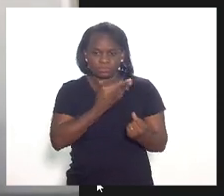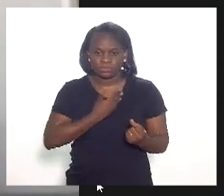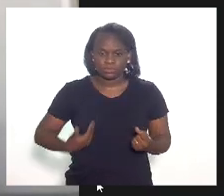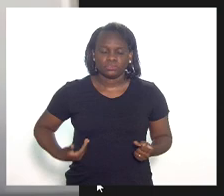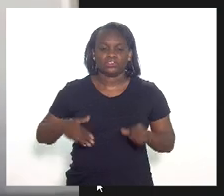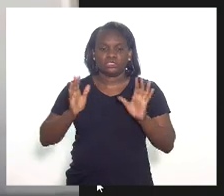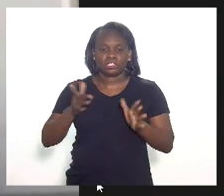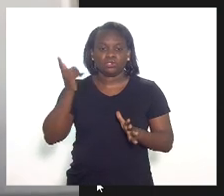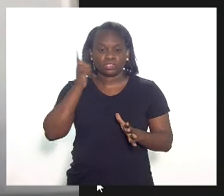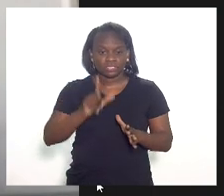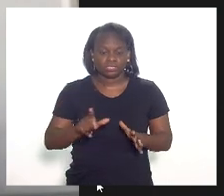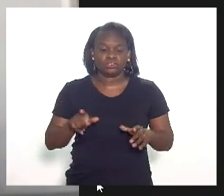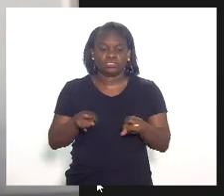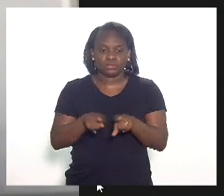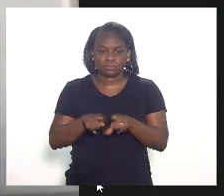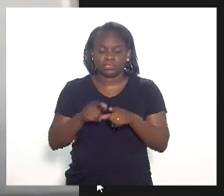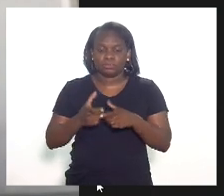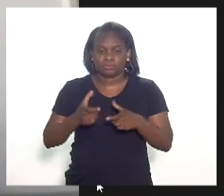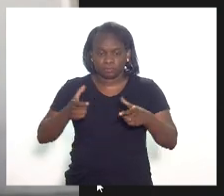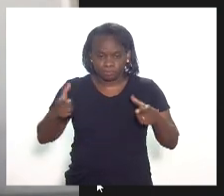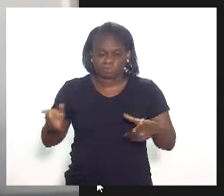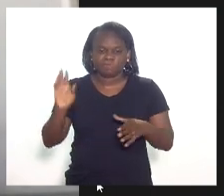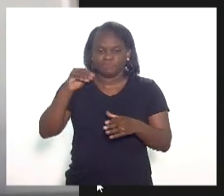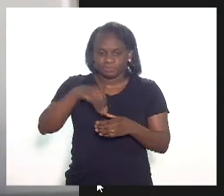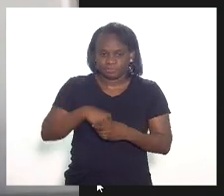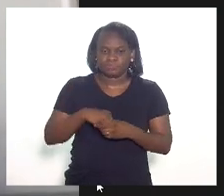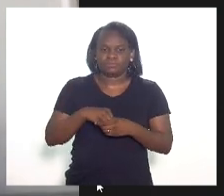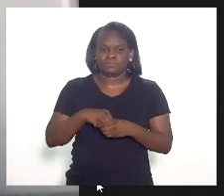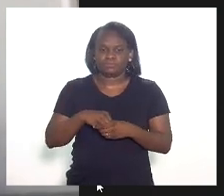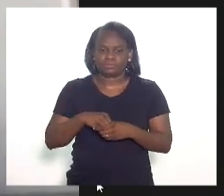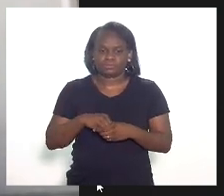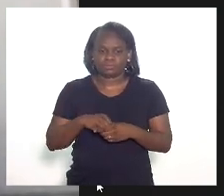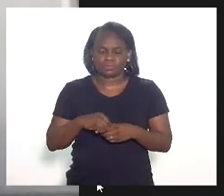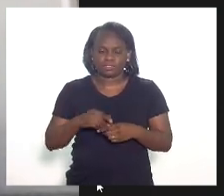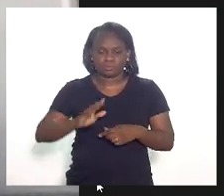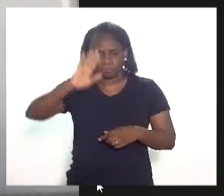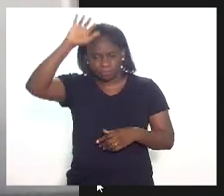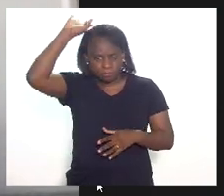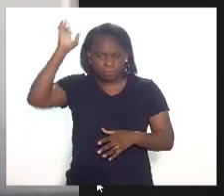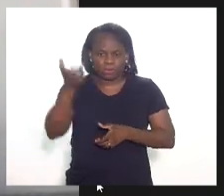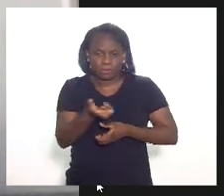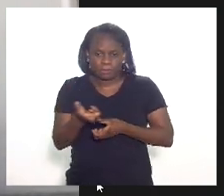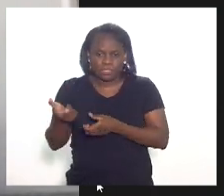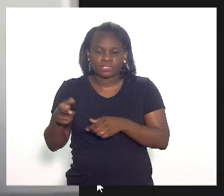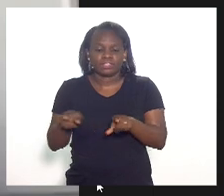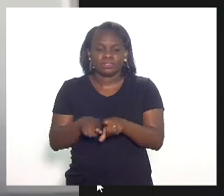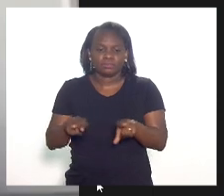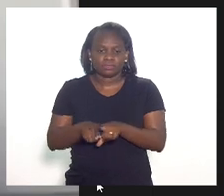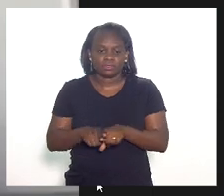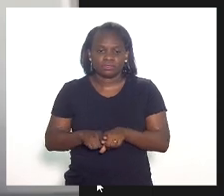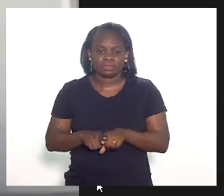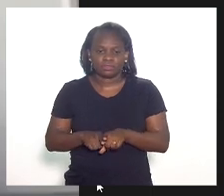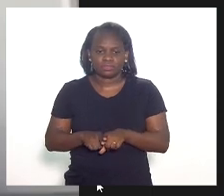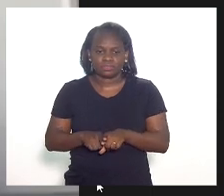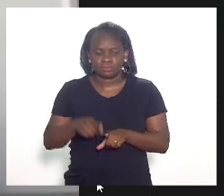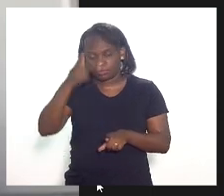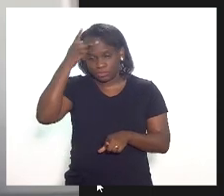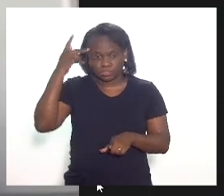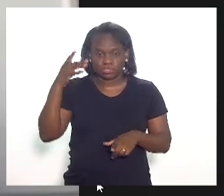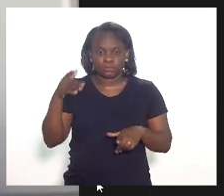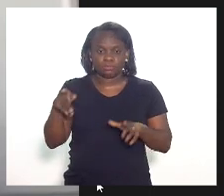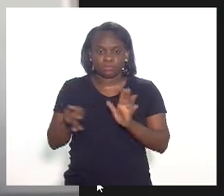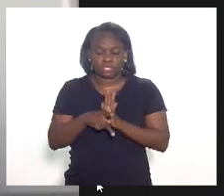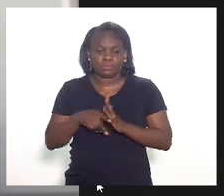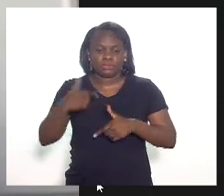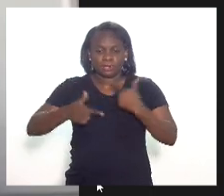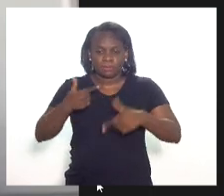Conseguimos alargar, inclusive, incluindo bombeiros e também pessoas do